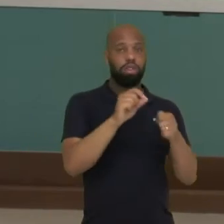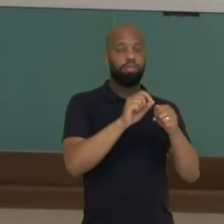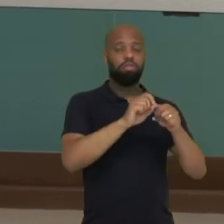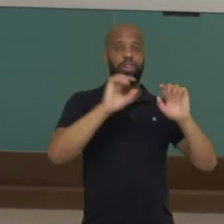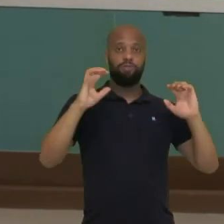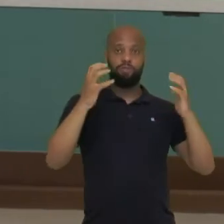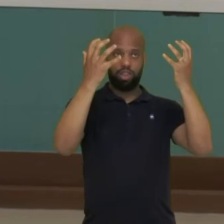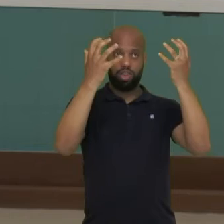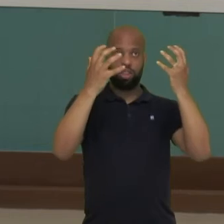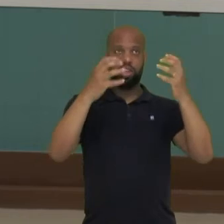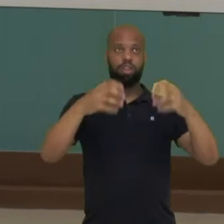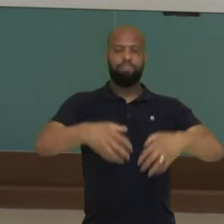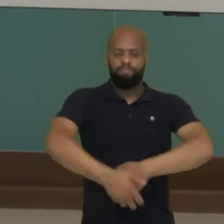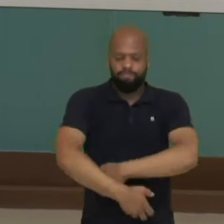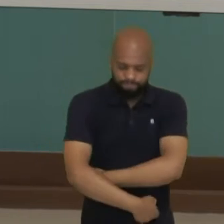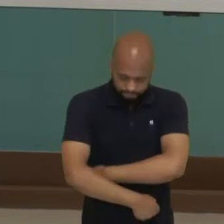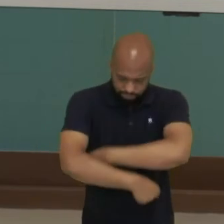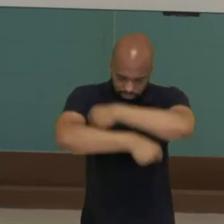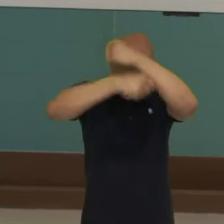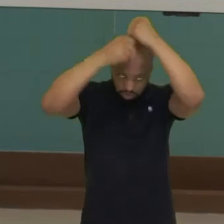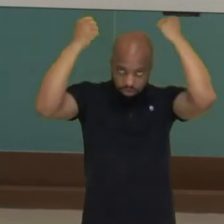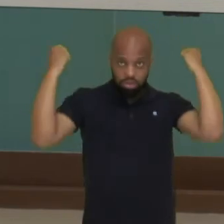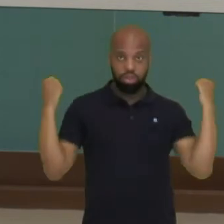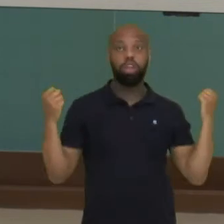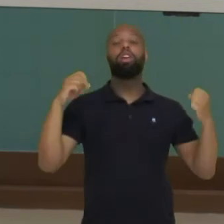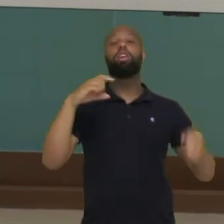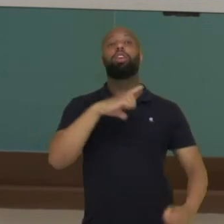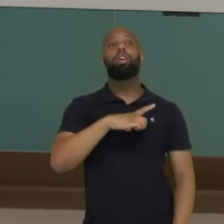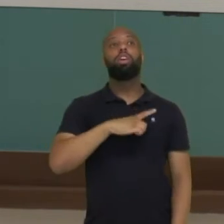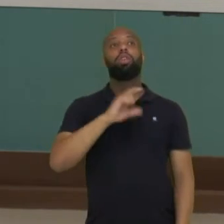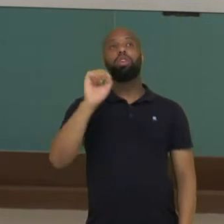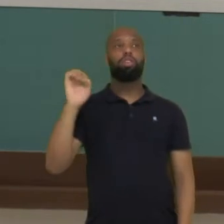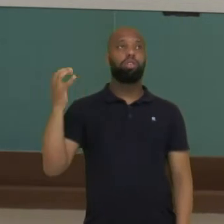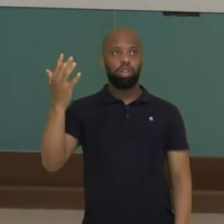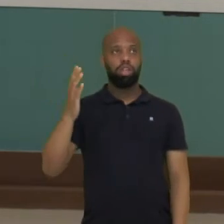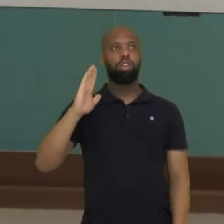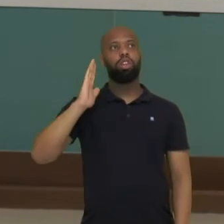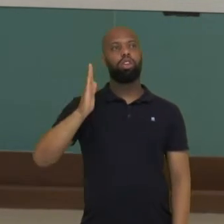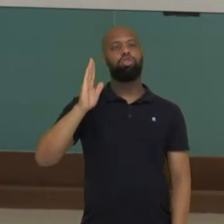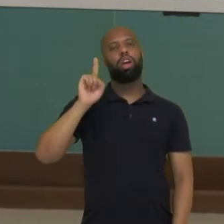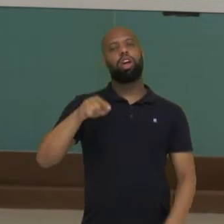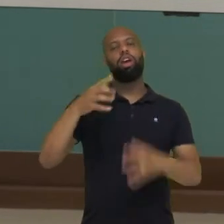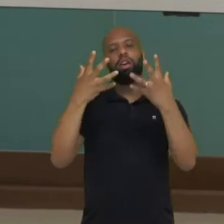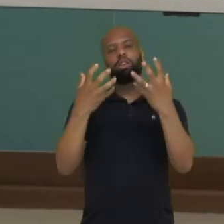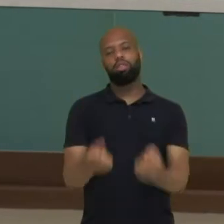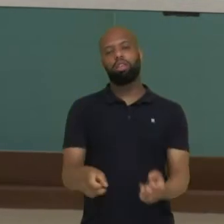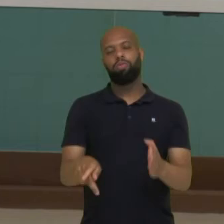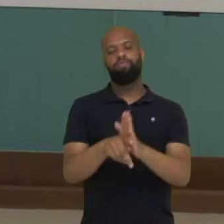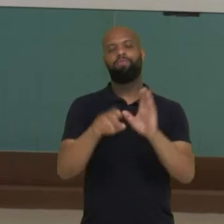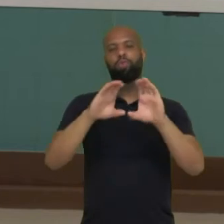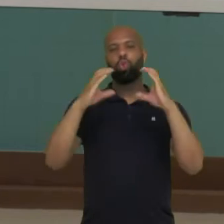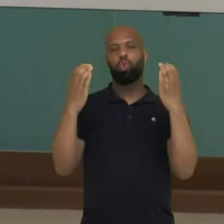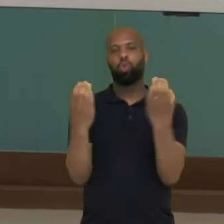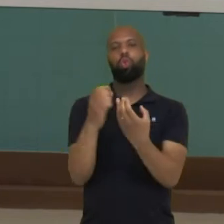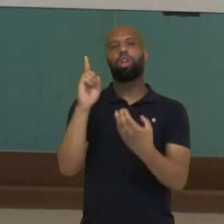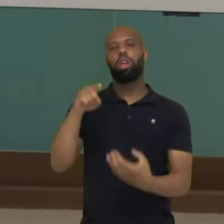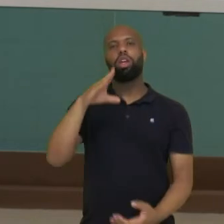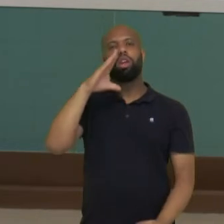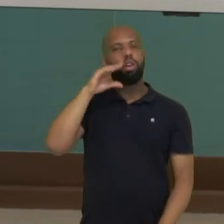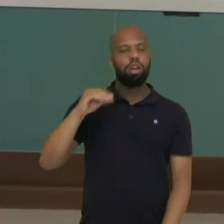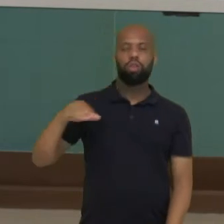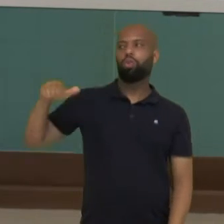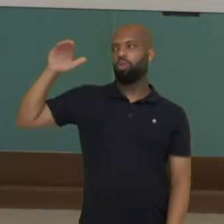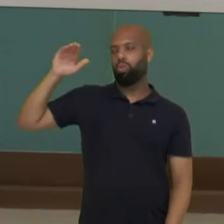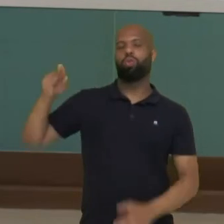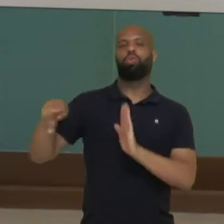e quando eles tiram esse ornamento criado para isso, ele já é recebido, então, como um adulto do seu